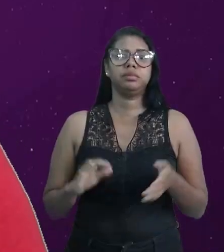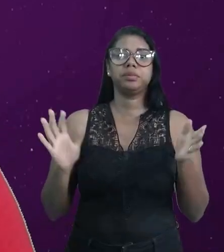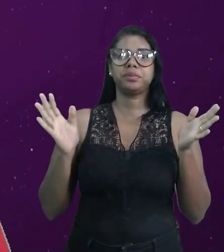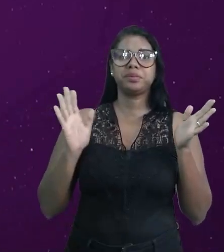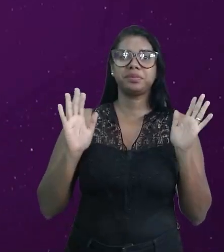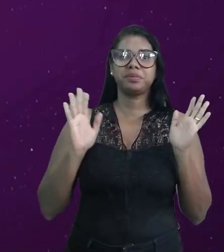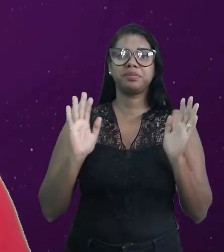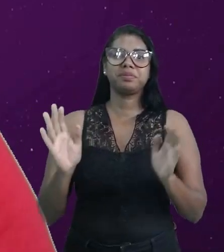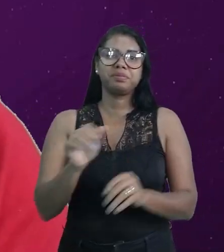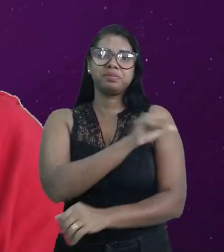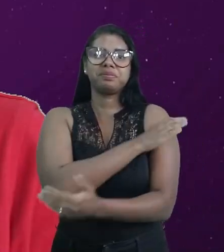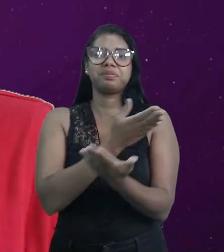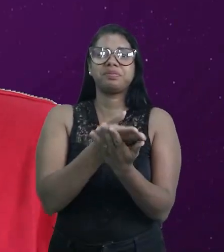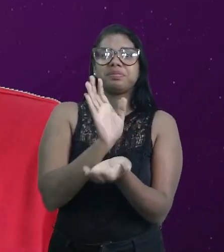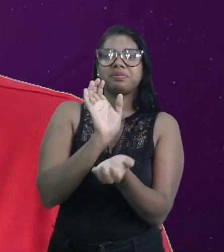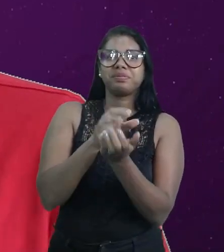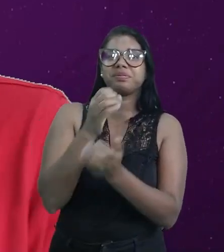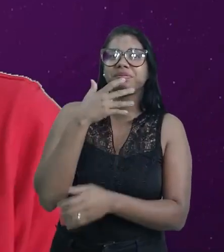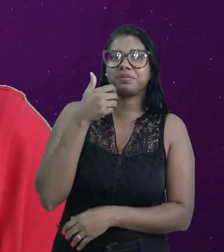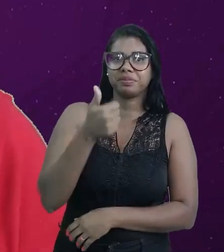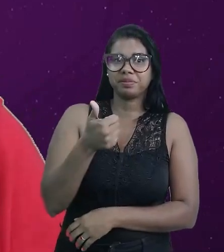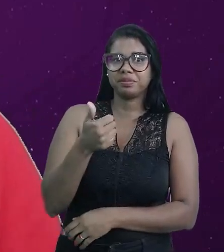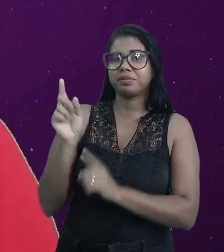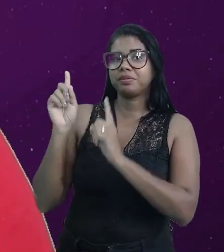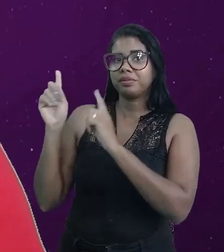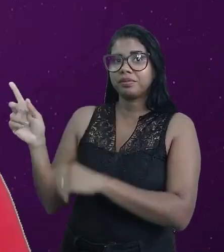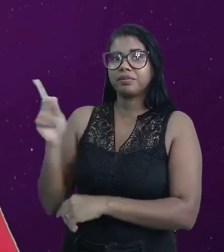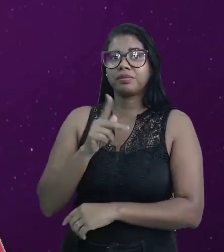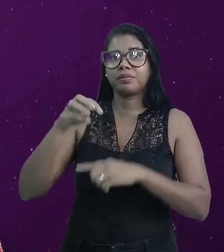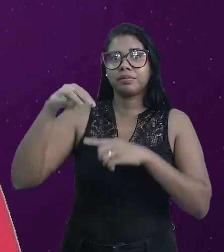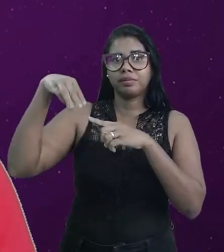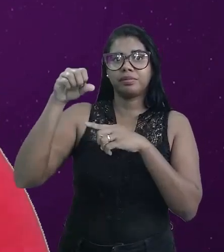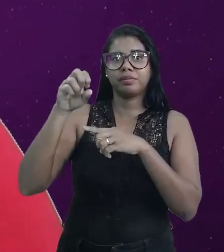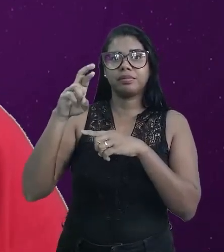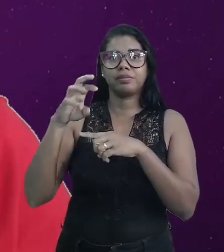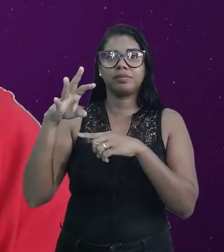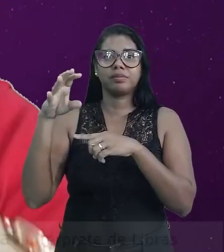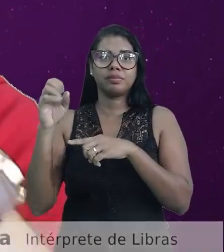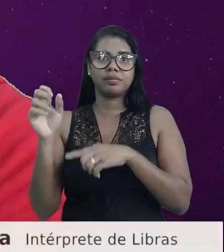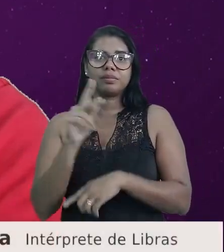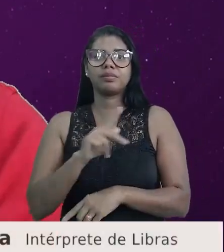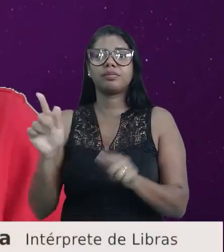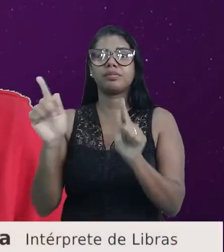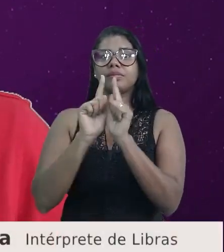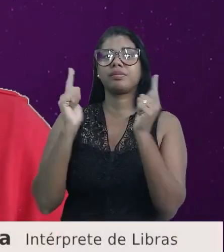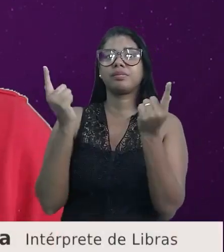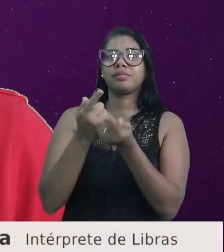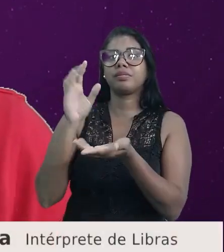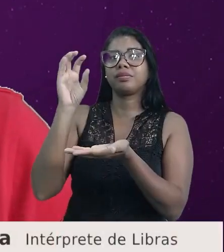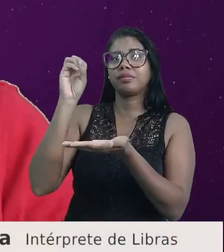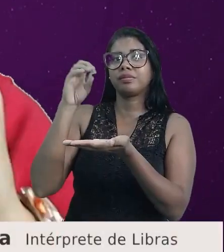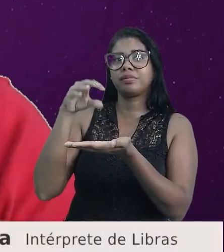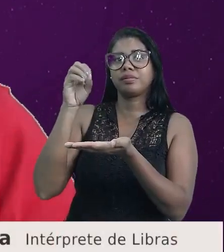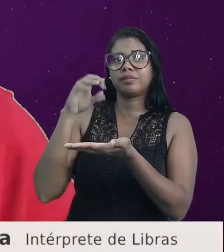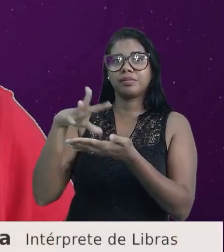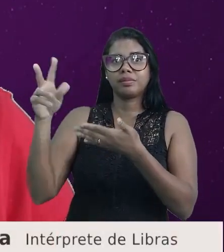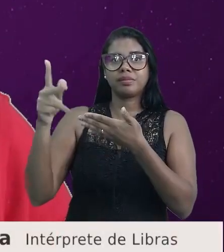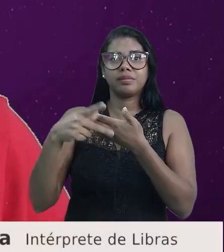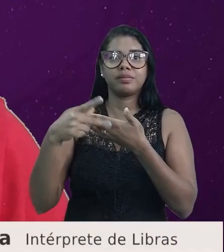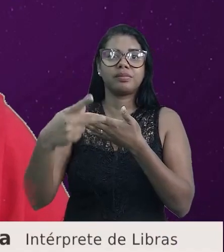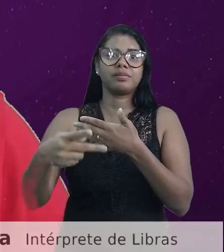Alô, alô estudante pernambucano, tudo bem? Eu sou o professor Marcelo Rocha, seu professor de Geografia aqui do EducaPé Prepara